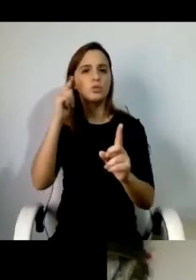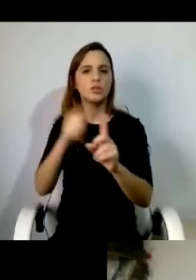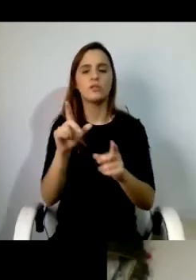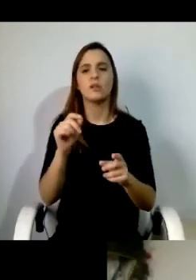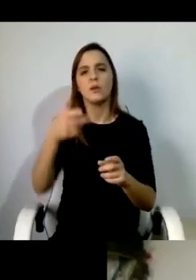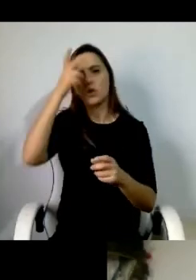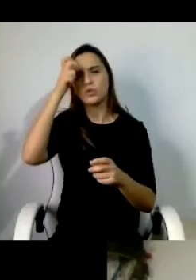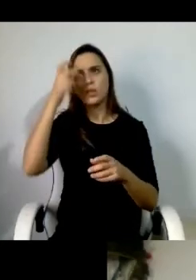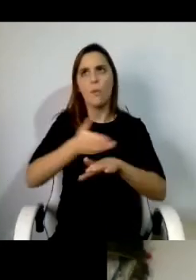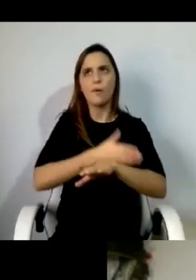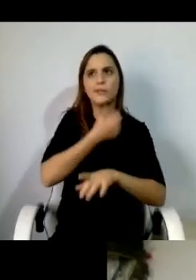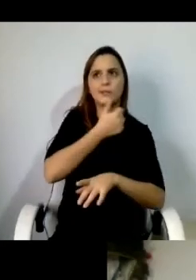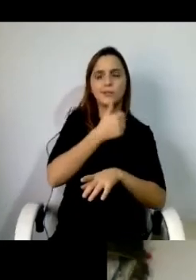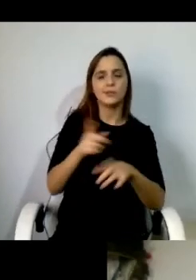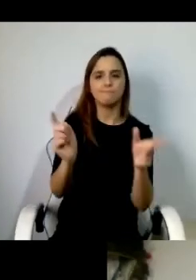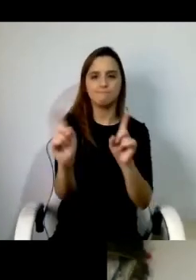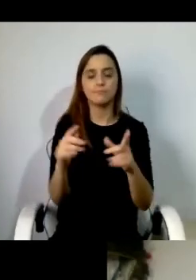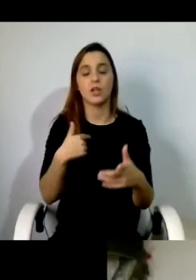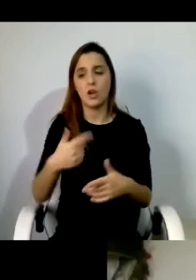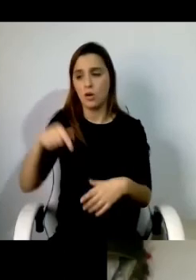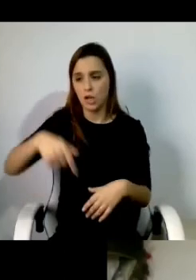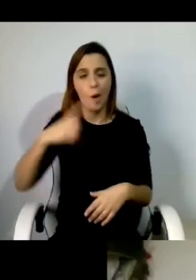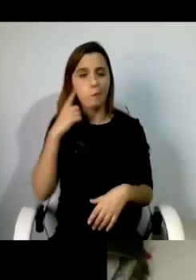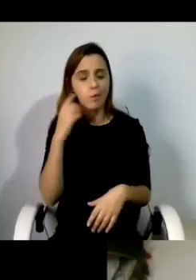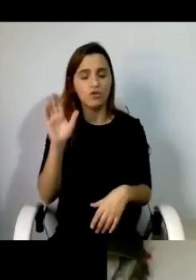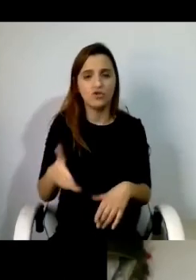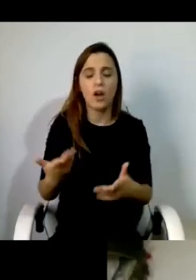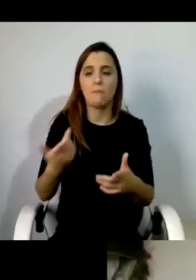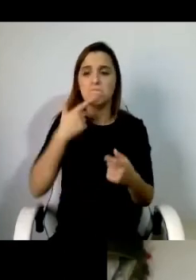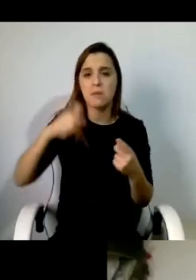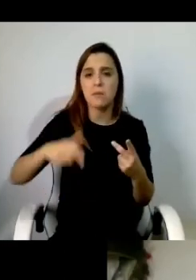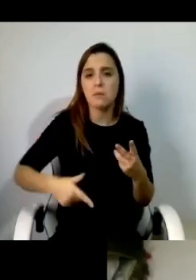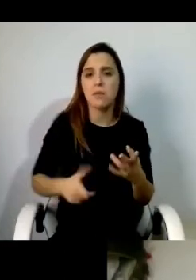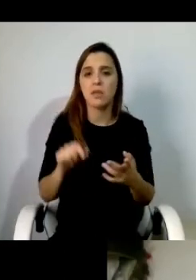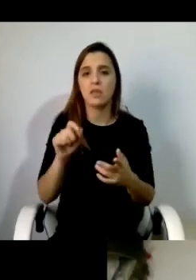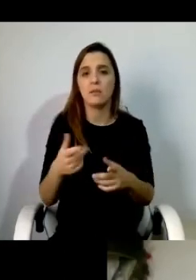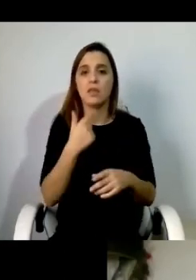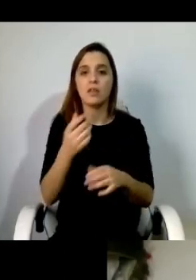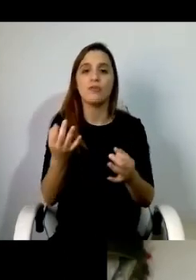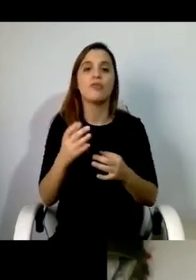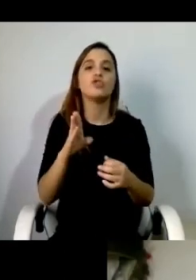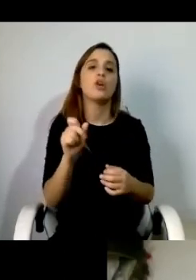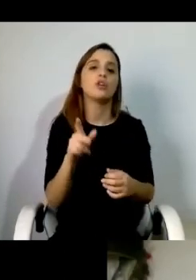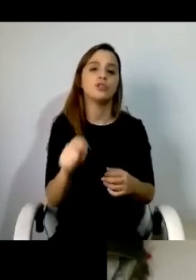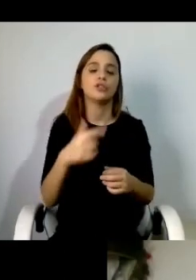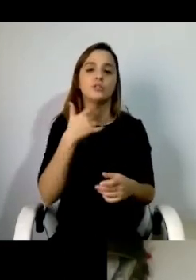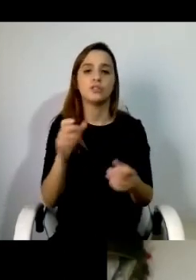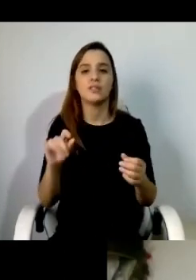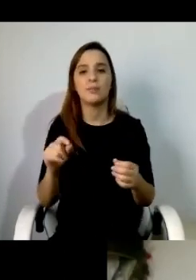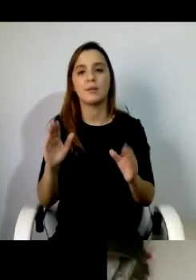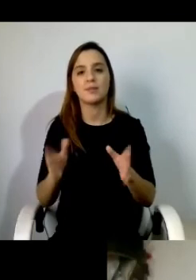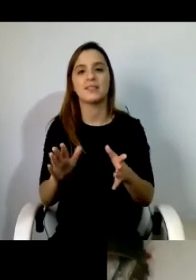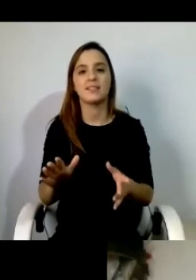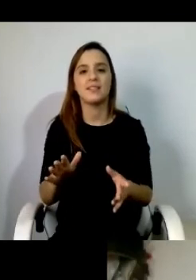antecipadas eu já ouvi aqui muitas coisas já ouvi aqui não só e aliás o Jelos Falcão tem que dar aqui também esta